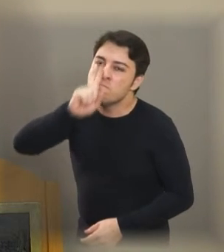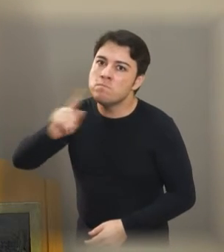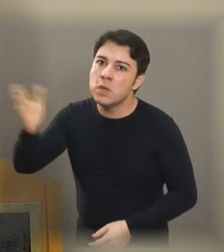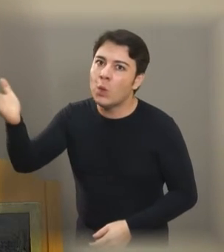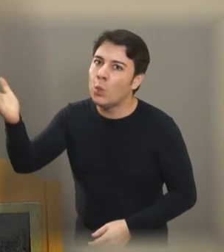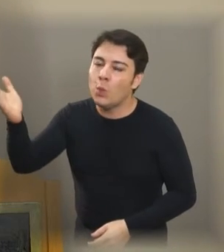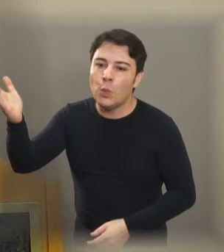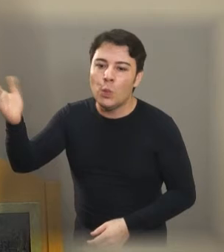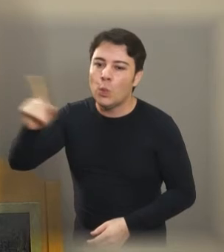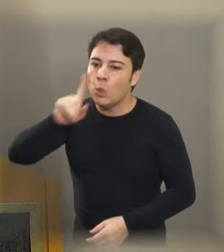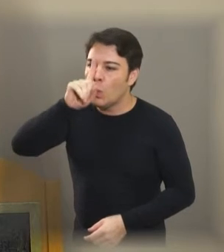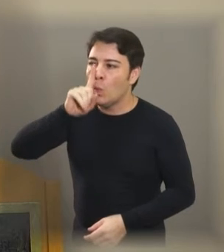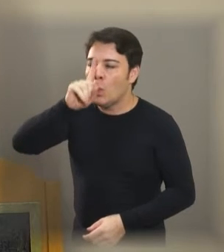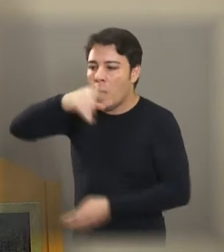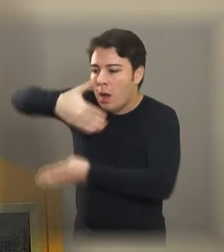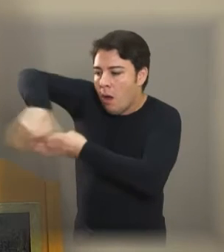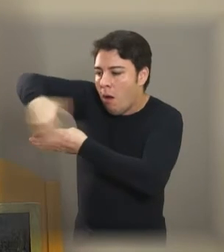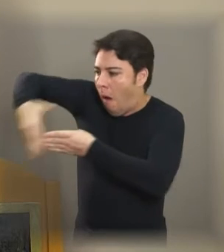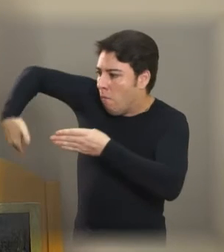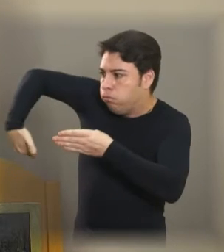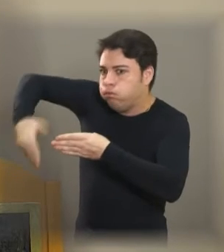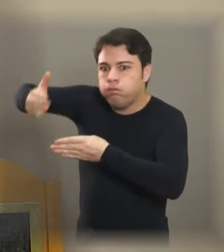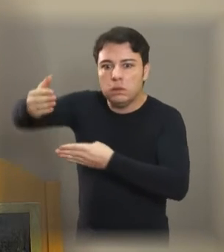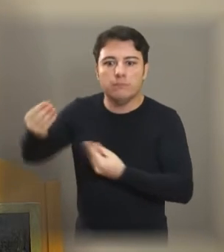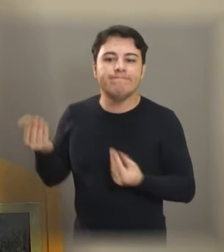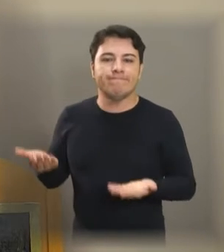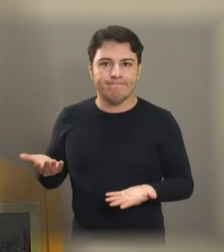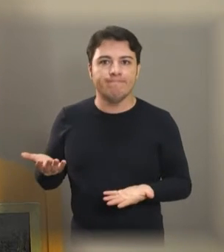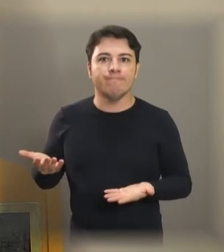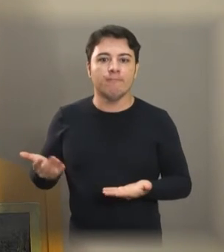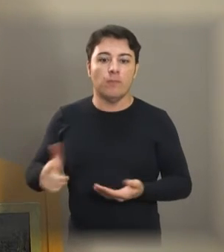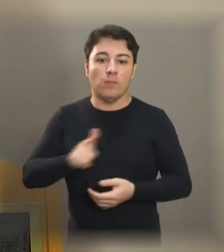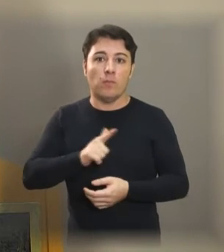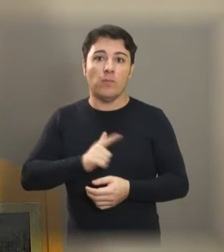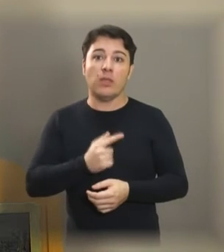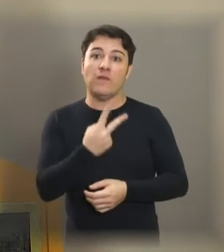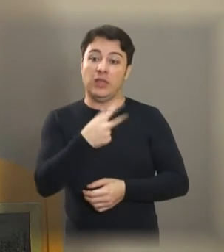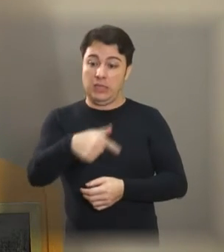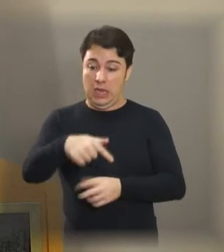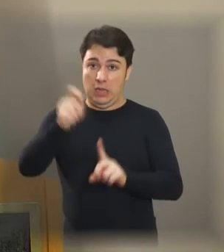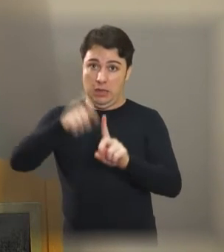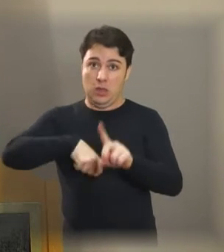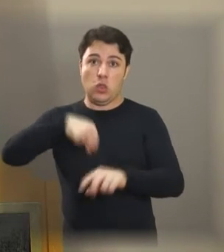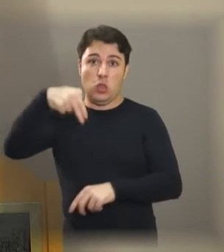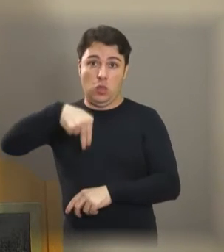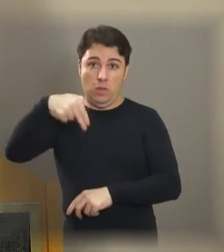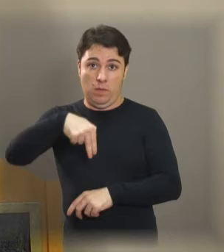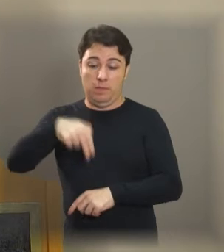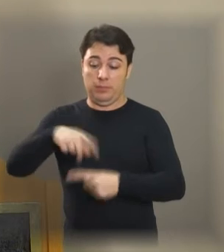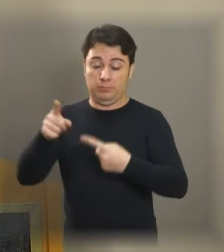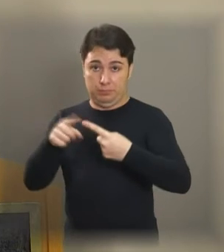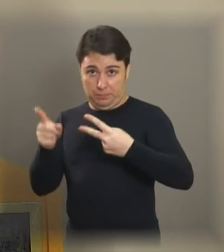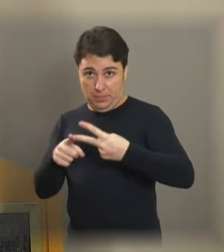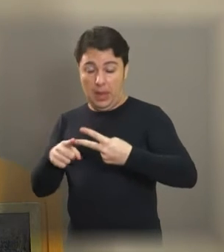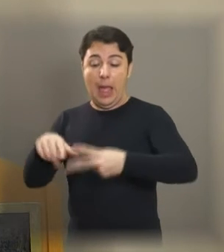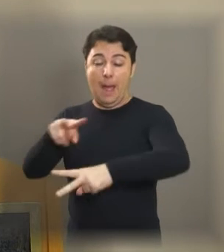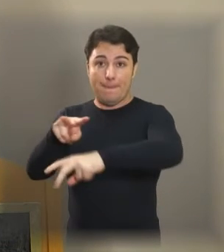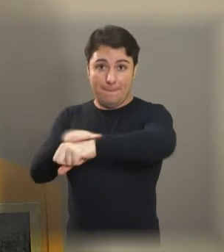uma lombada num lugar perigoso. A lombada é de 27 de novembro. Esse mato aí